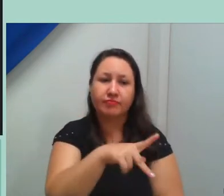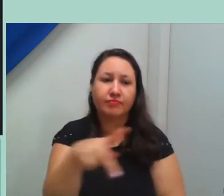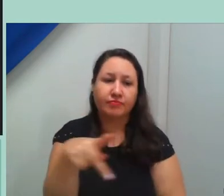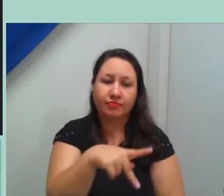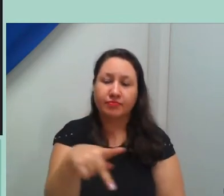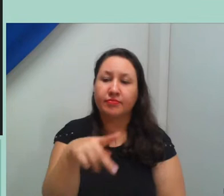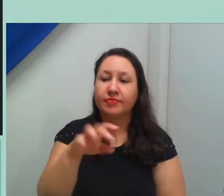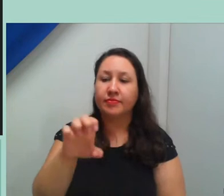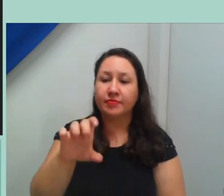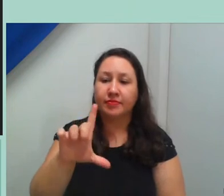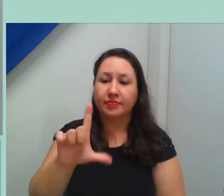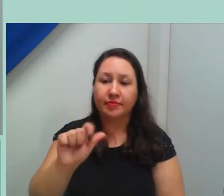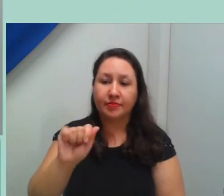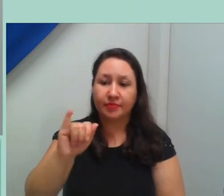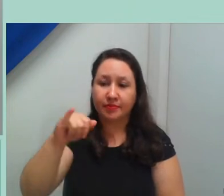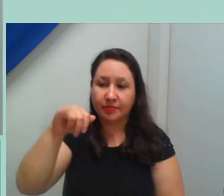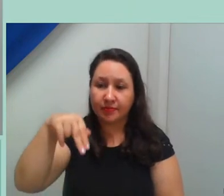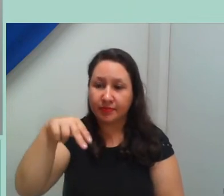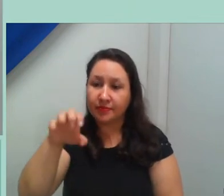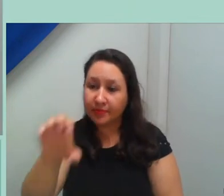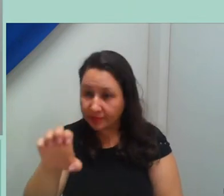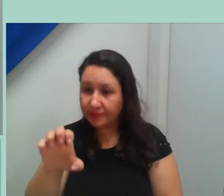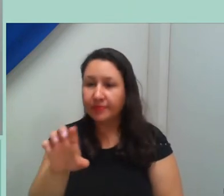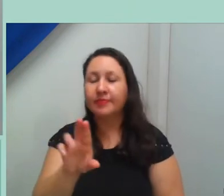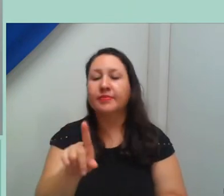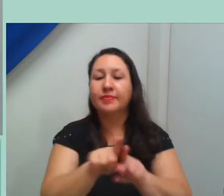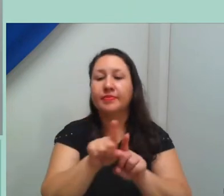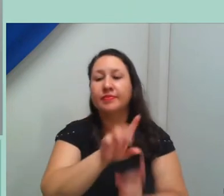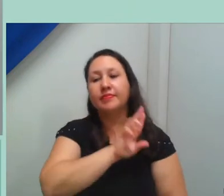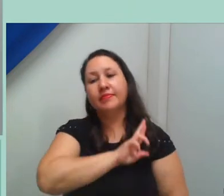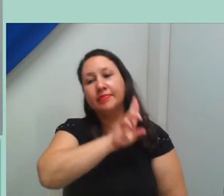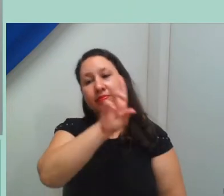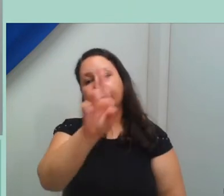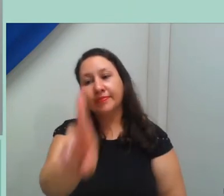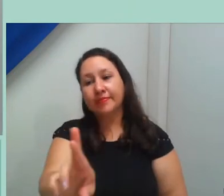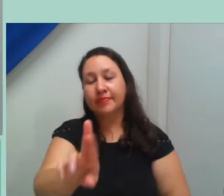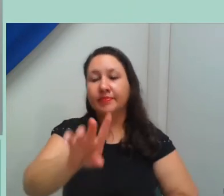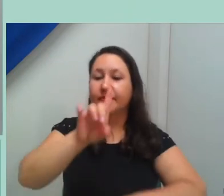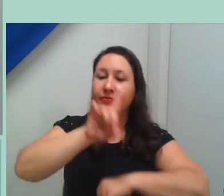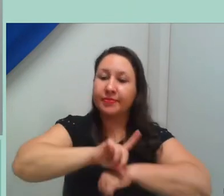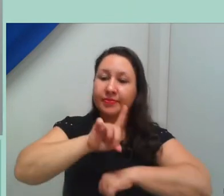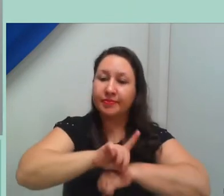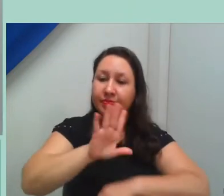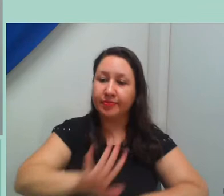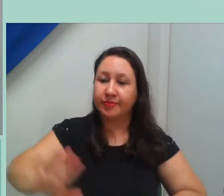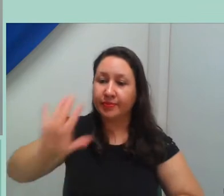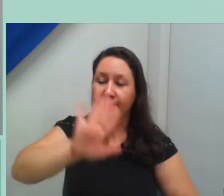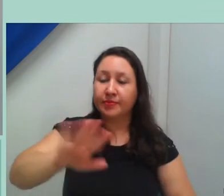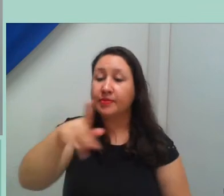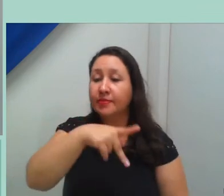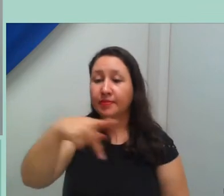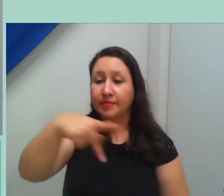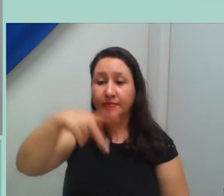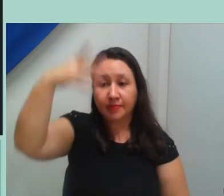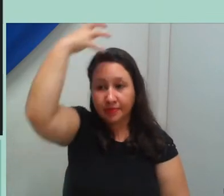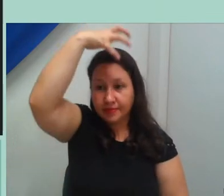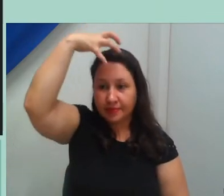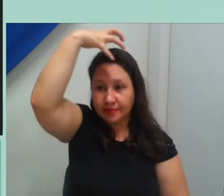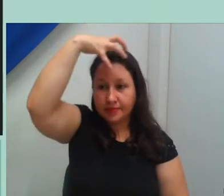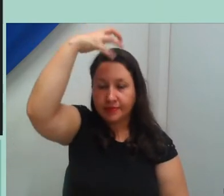ato representando o diretor-geral do Campus Rio Branco, professor Paulo Roberto de Souza.